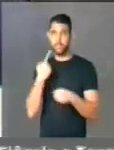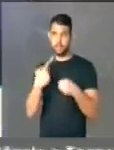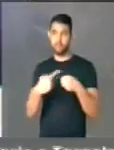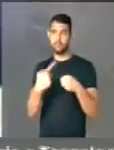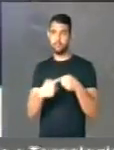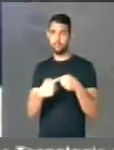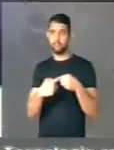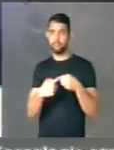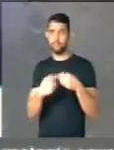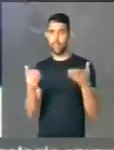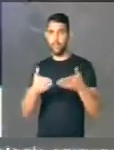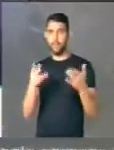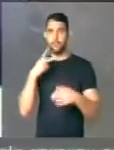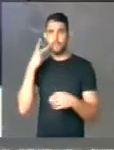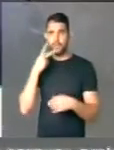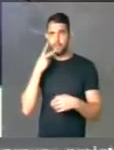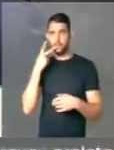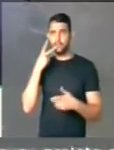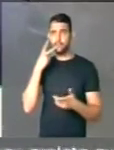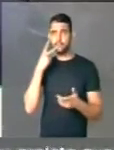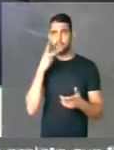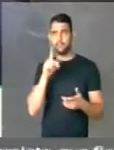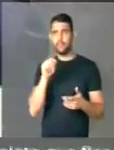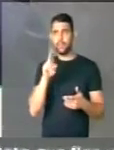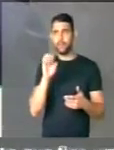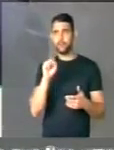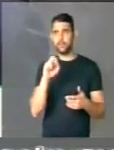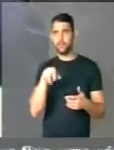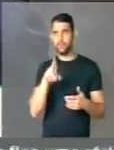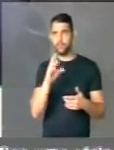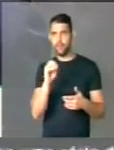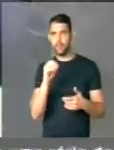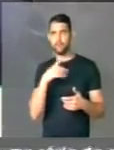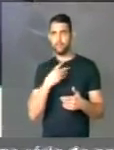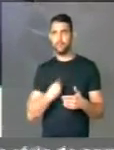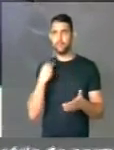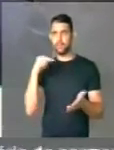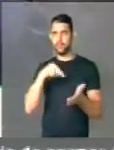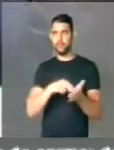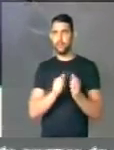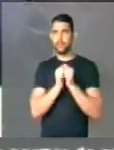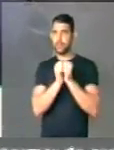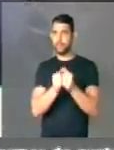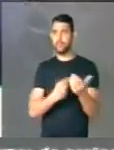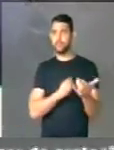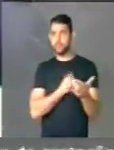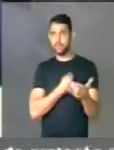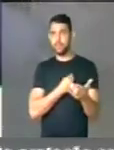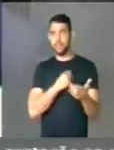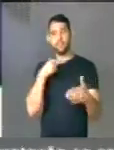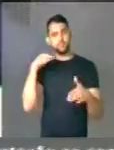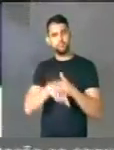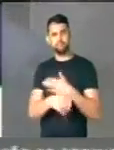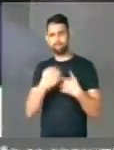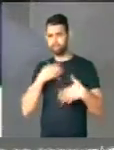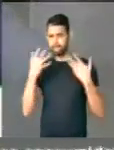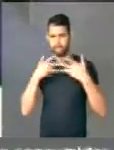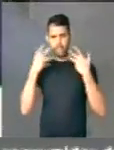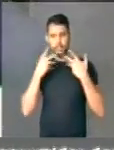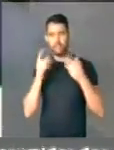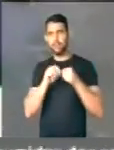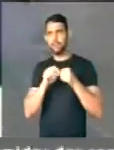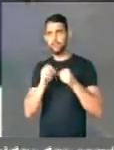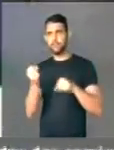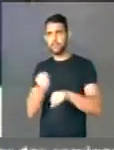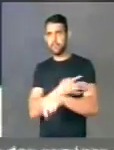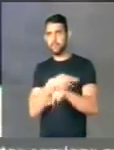nossa cidade. E hoje o vereador Paulo Cenoura se encontra com a gente aqui e é de profunda alegria pelo tema tão